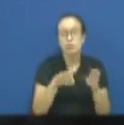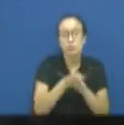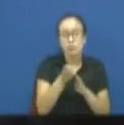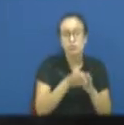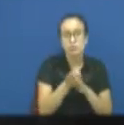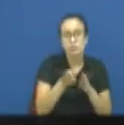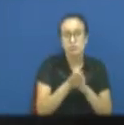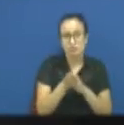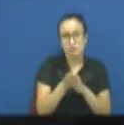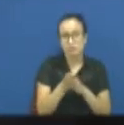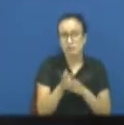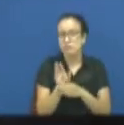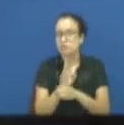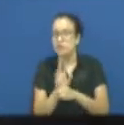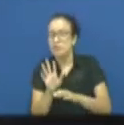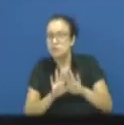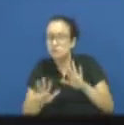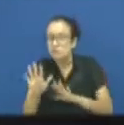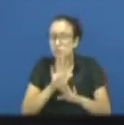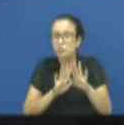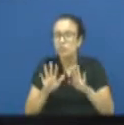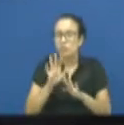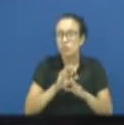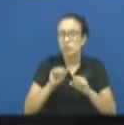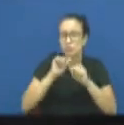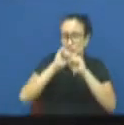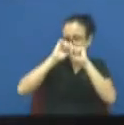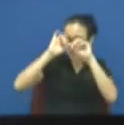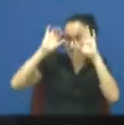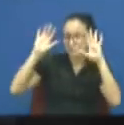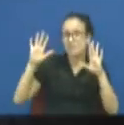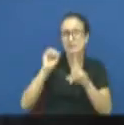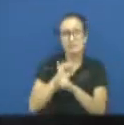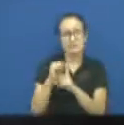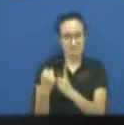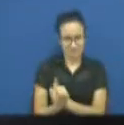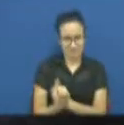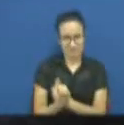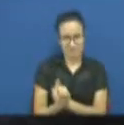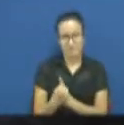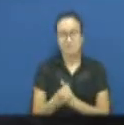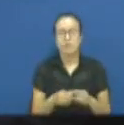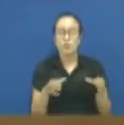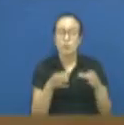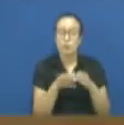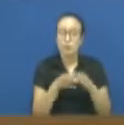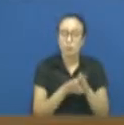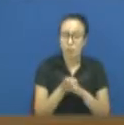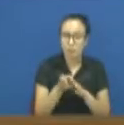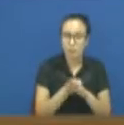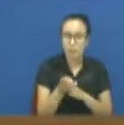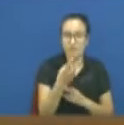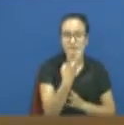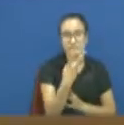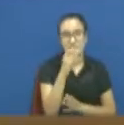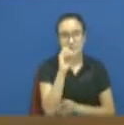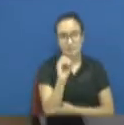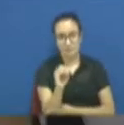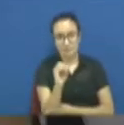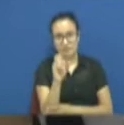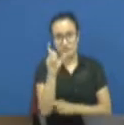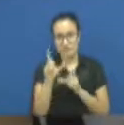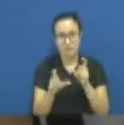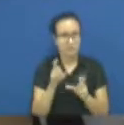Controle Social. Esse será um conselho tripartite composto de 21 membros, tendo sete deles do Poder